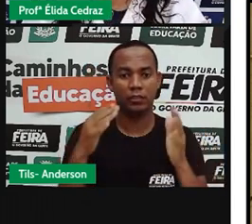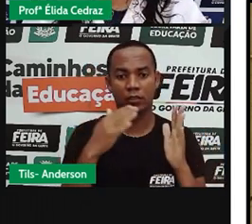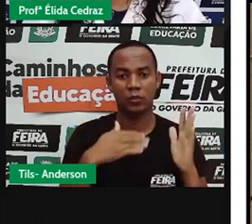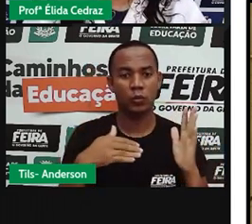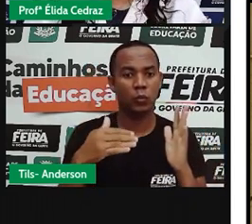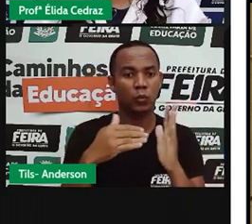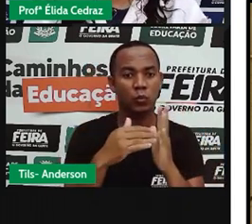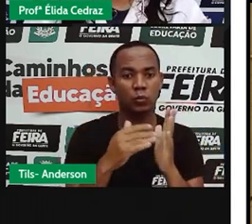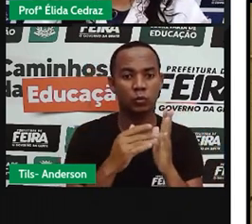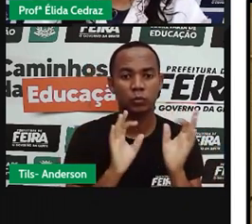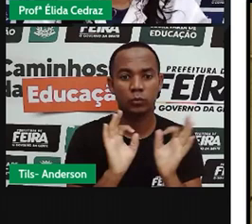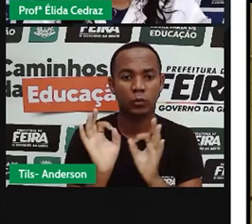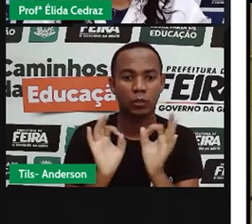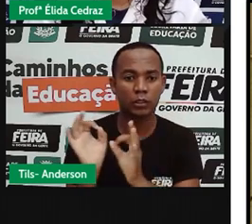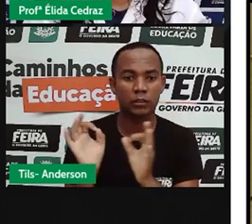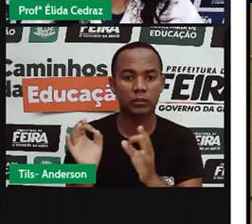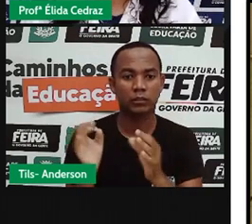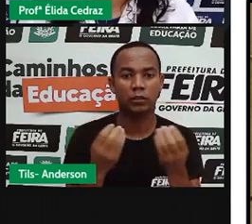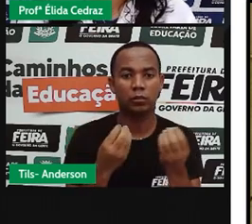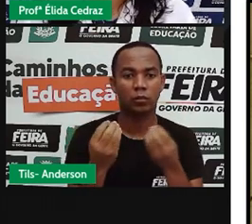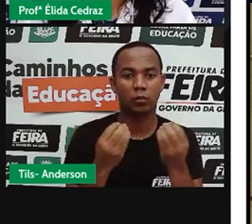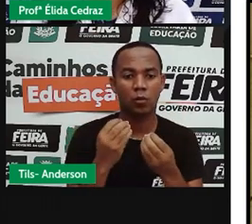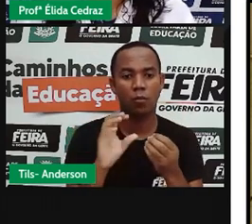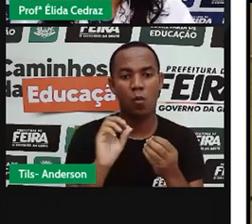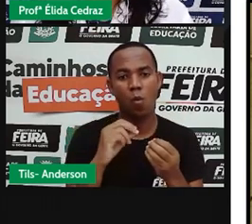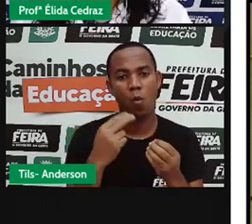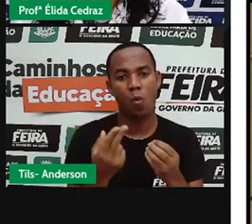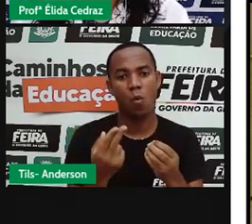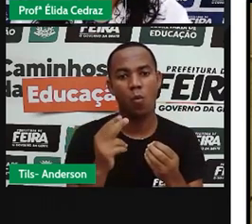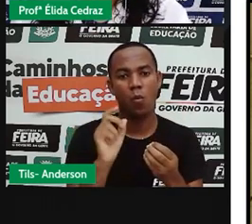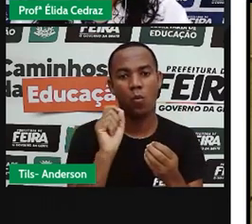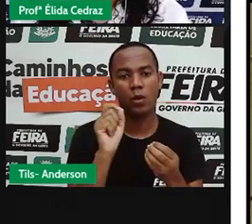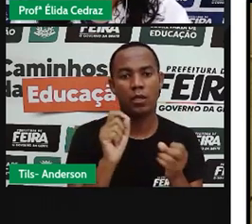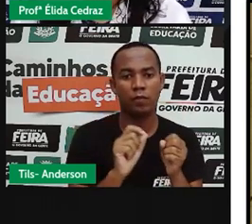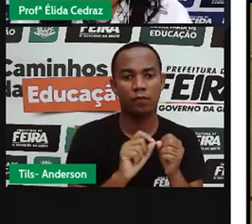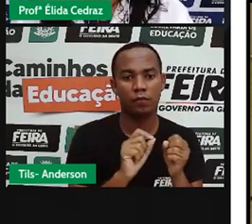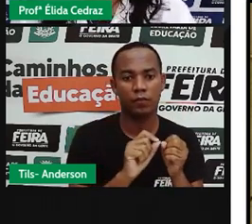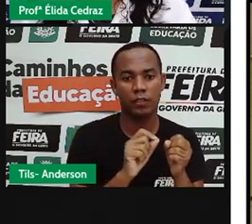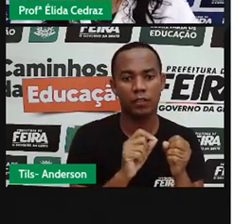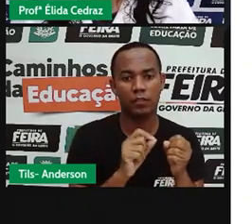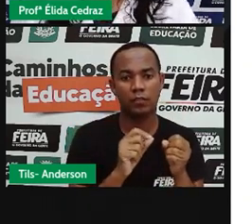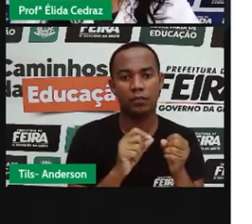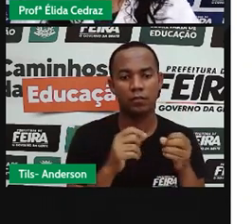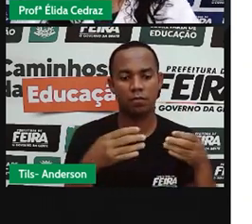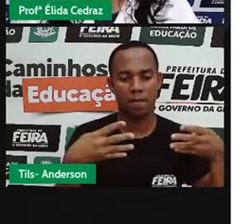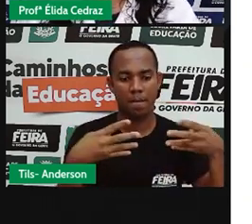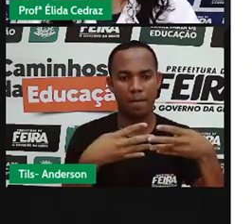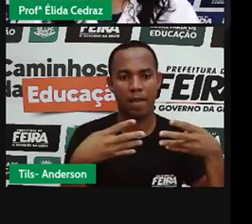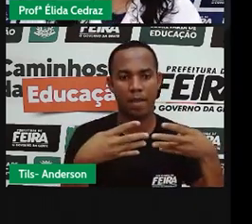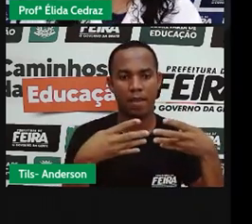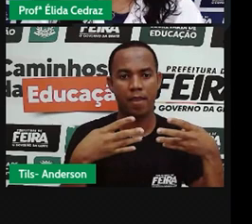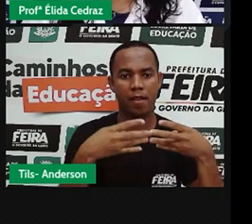projetaram uma sombra. Ou seja, fizeram uma barreira na luz.